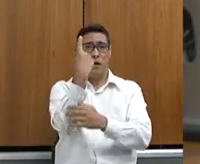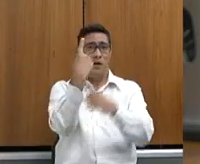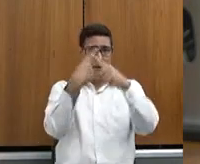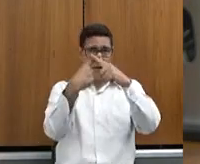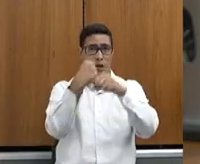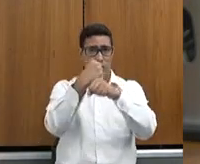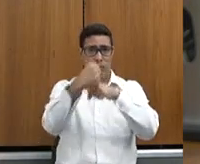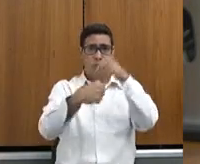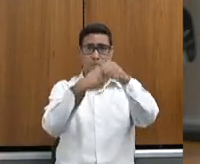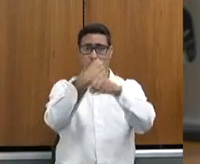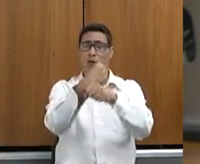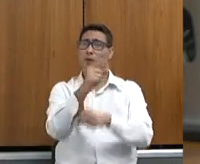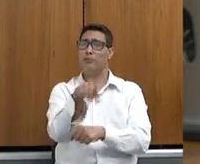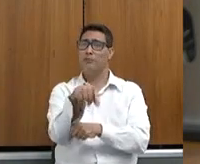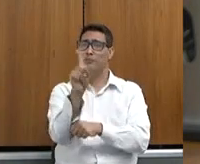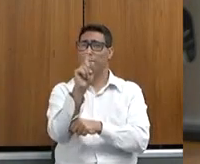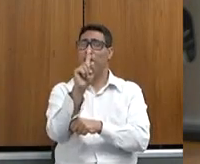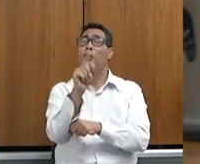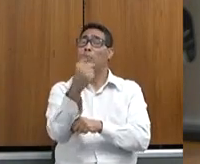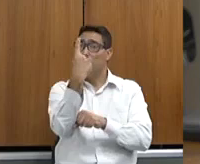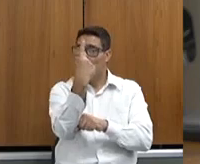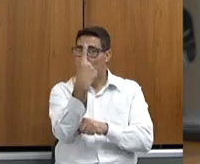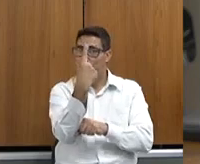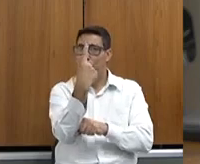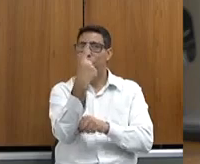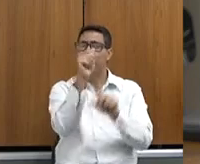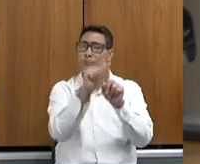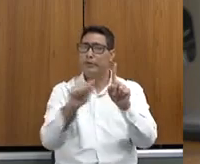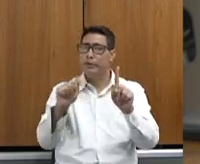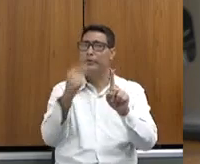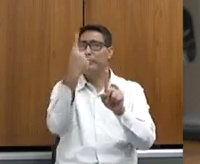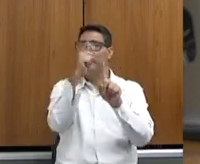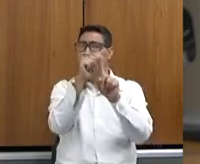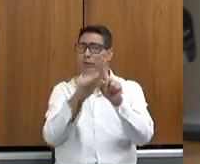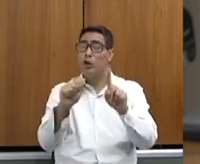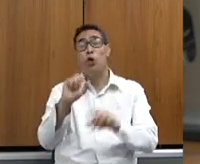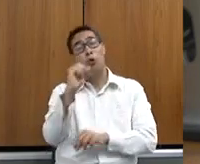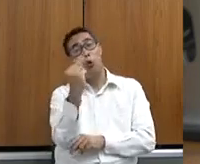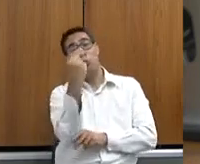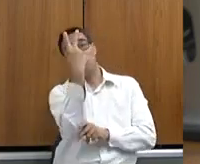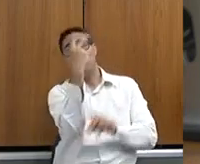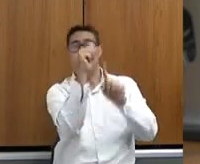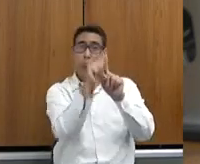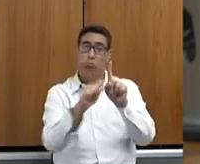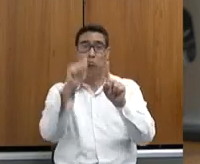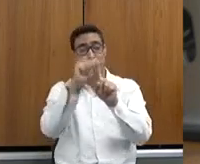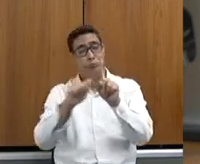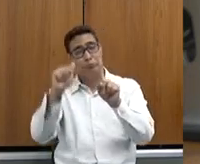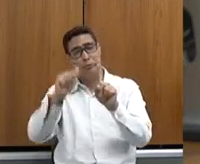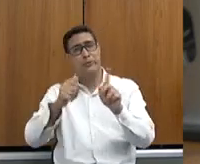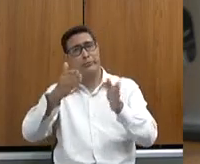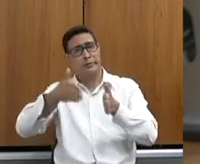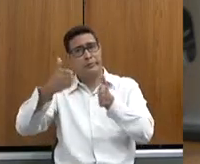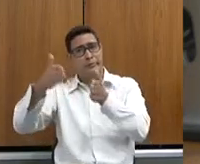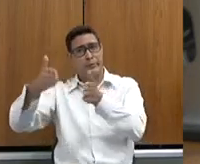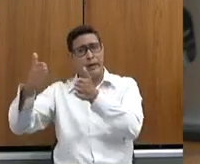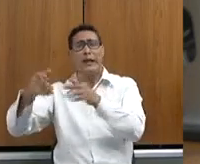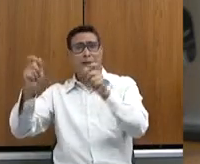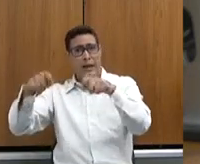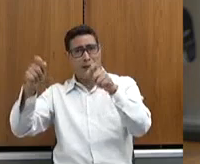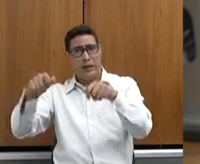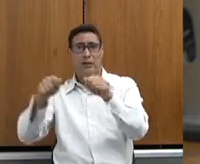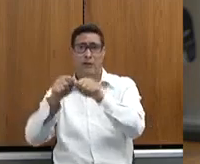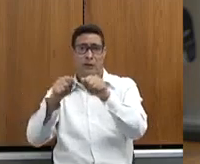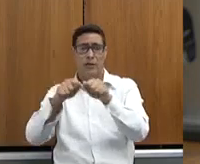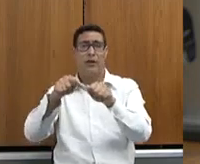fazer pelo menos uma vez por mês, no mínimo cada dois meses, mas nós podemos, acho que tem aonde fazer a Feira Viva na cidade